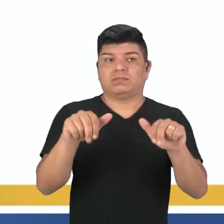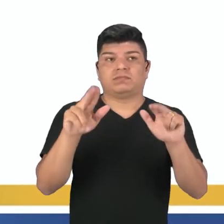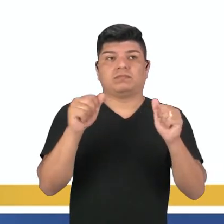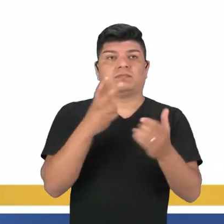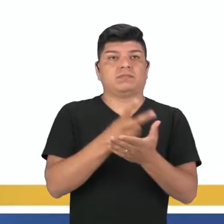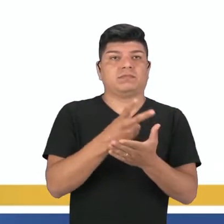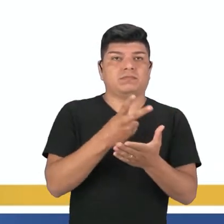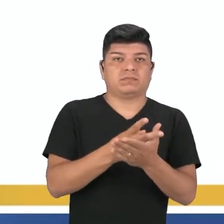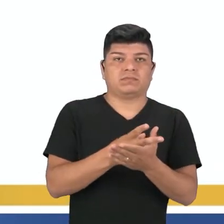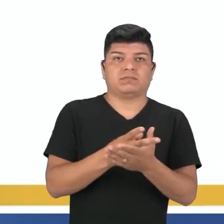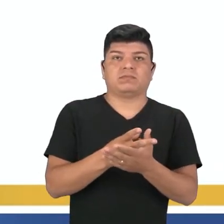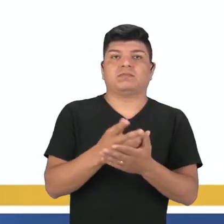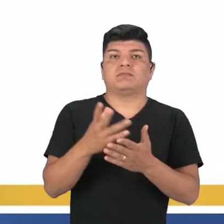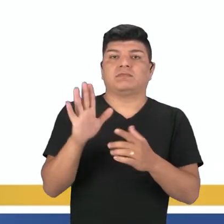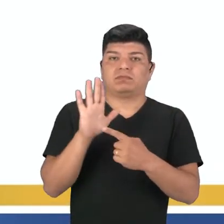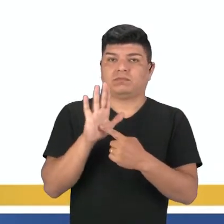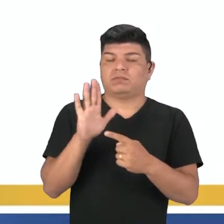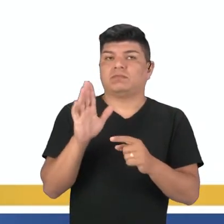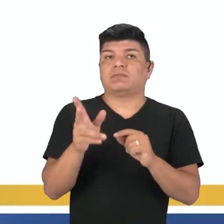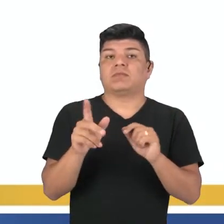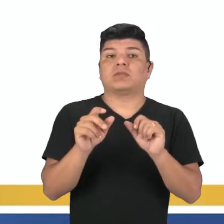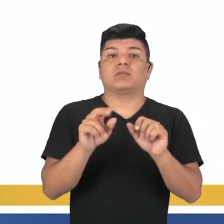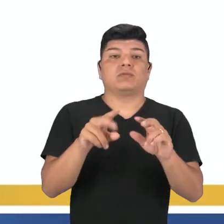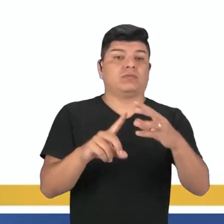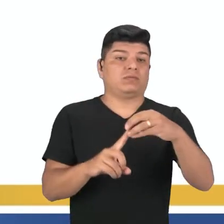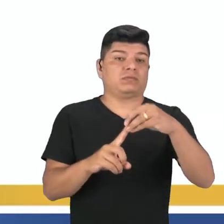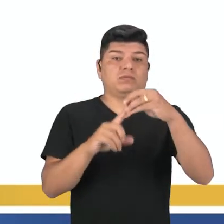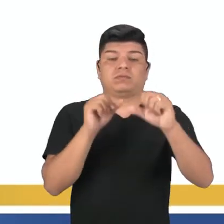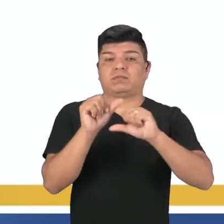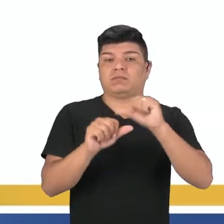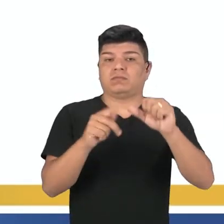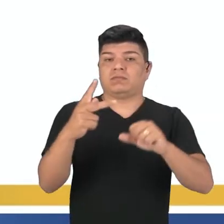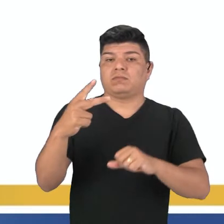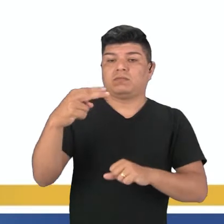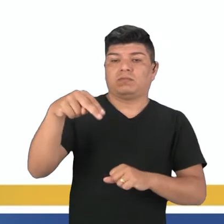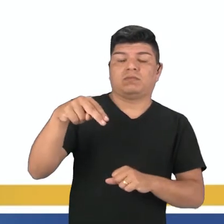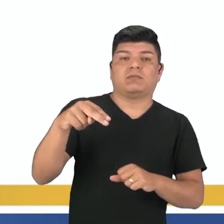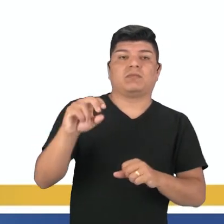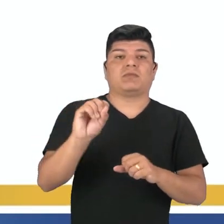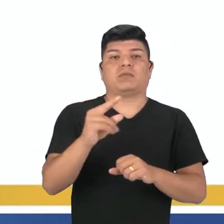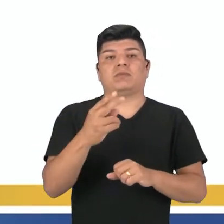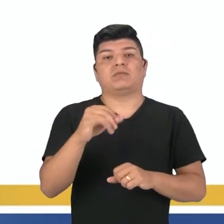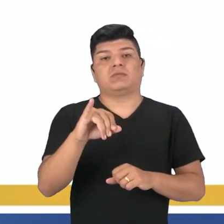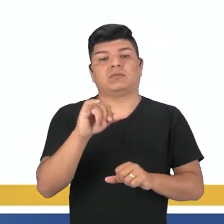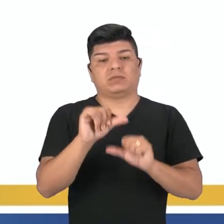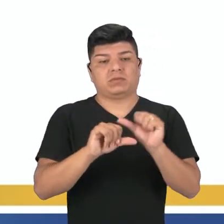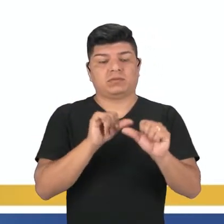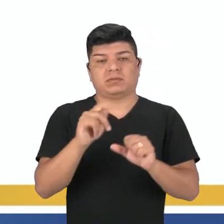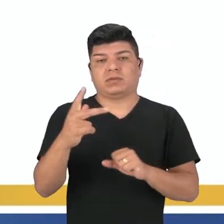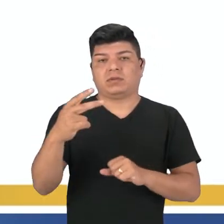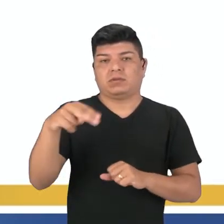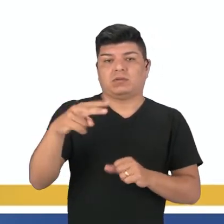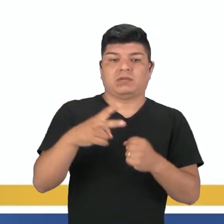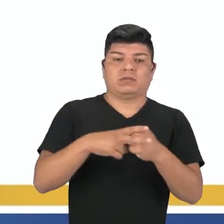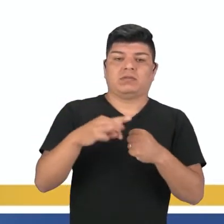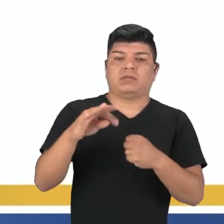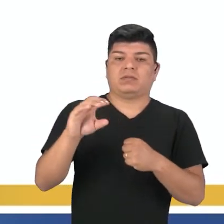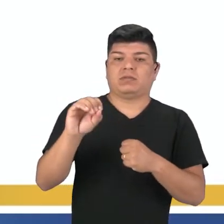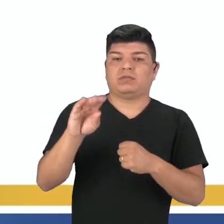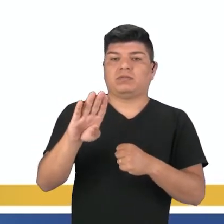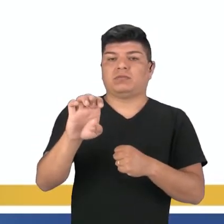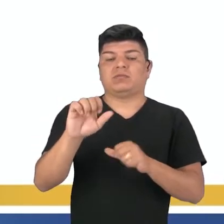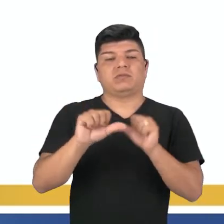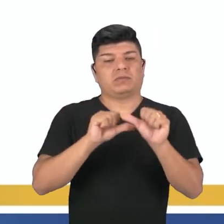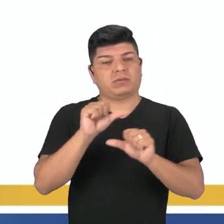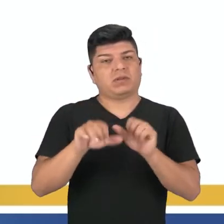vão ser sempre no mesmo padrão. A única coisa que você vai alterar aí é o pronome. E se você alterar o pronome, observa se o verbo to be também não